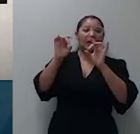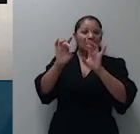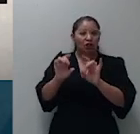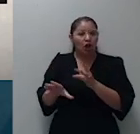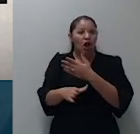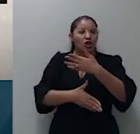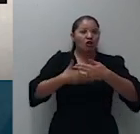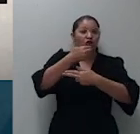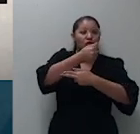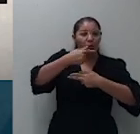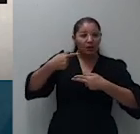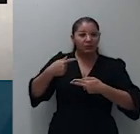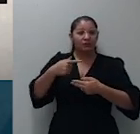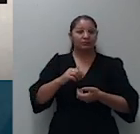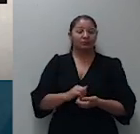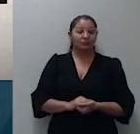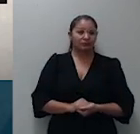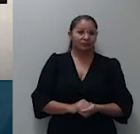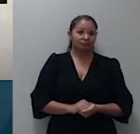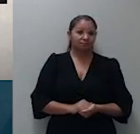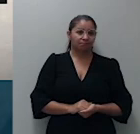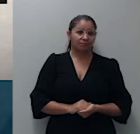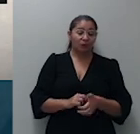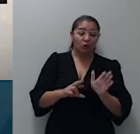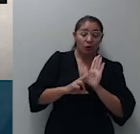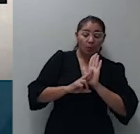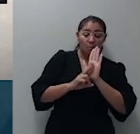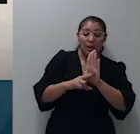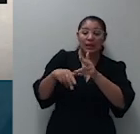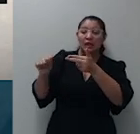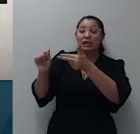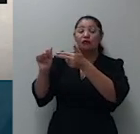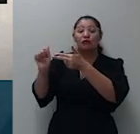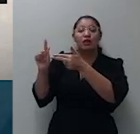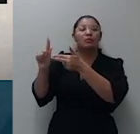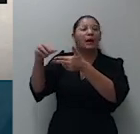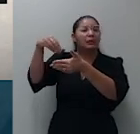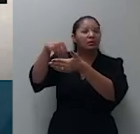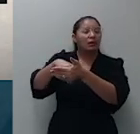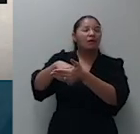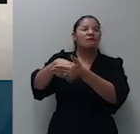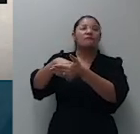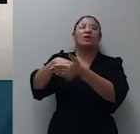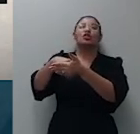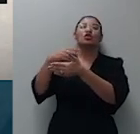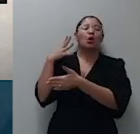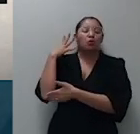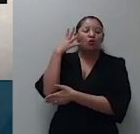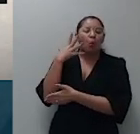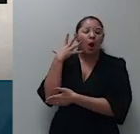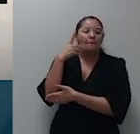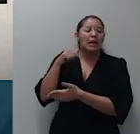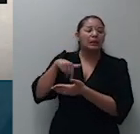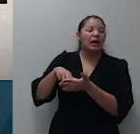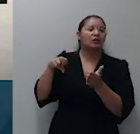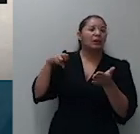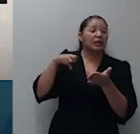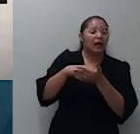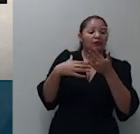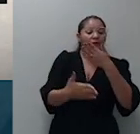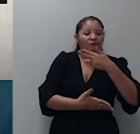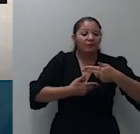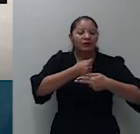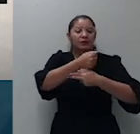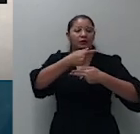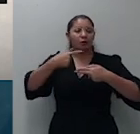no presente agravo interno os agravantes sustentaram a inaplicabilidade da referida súmula eu voto